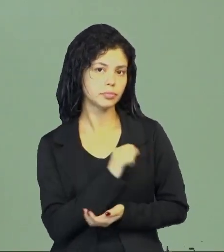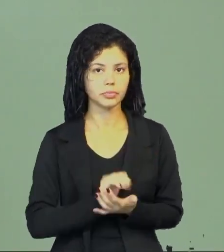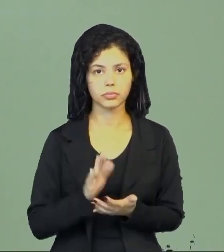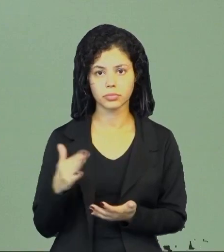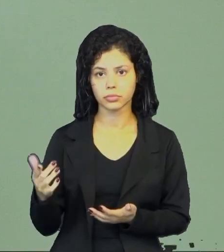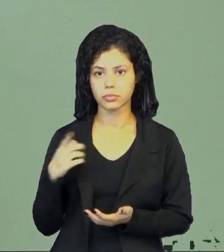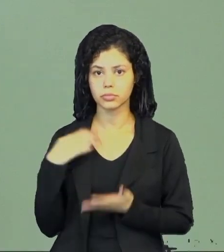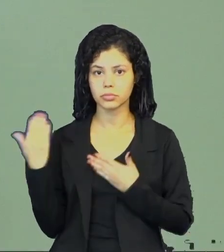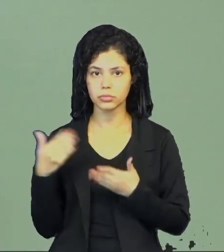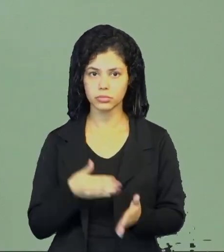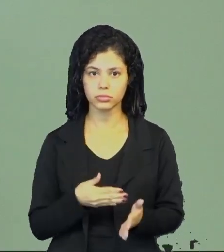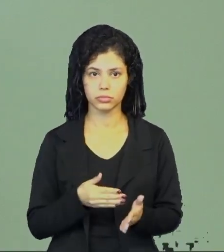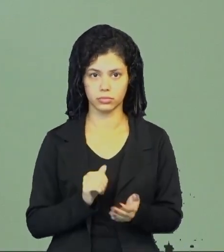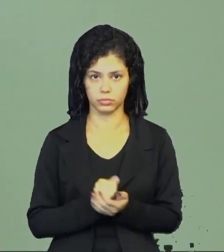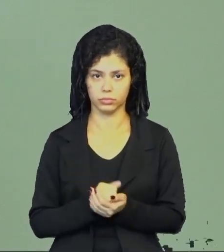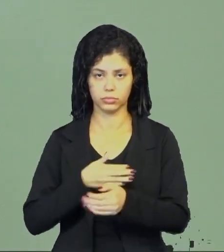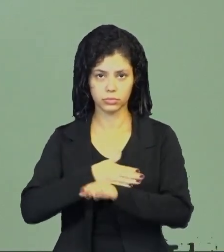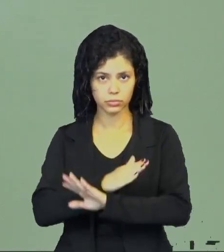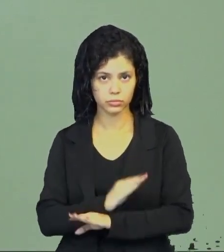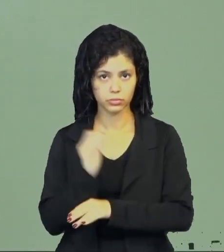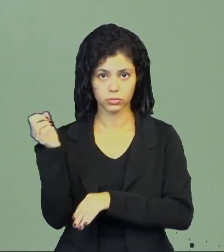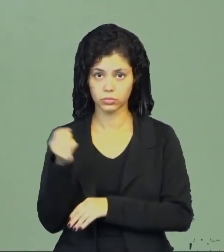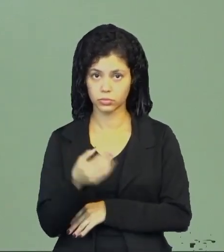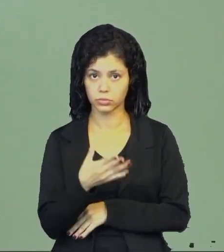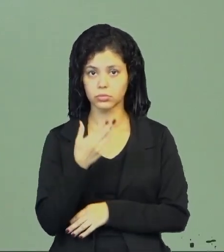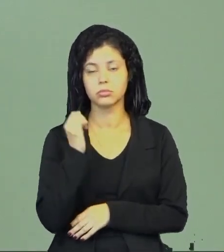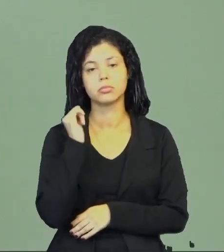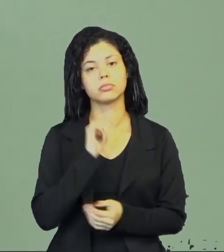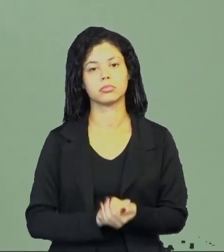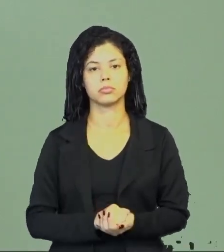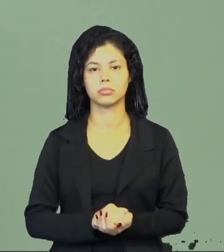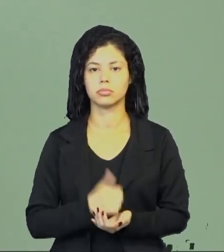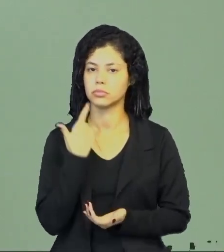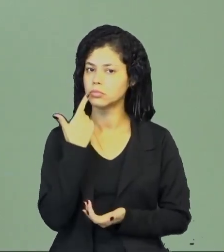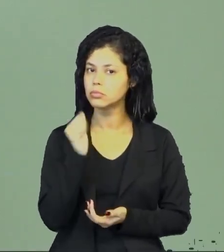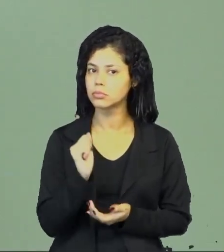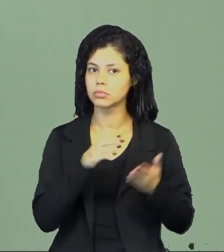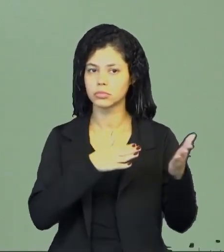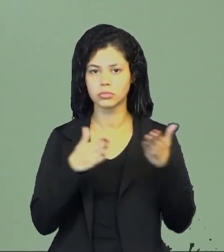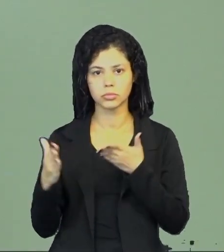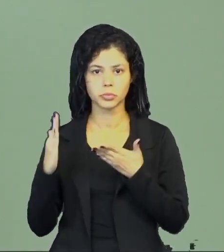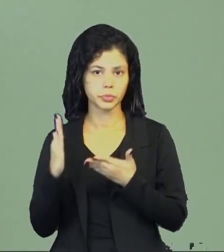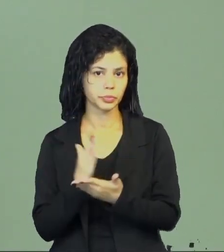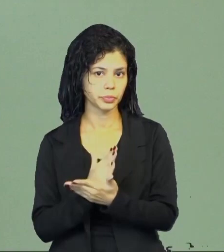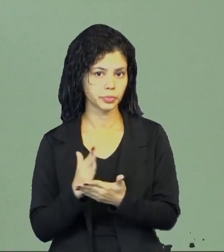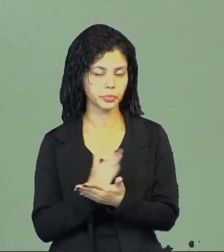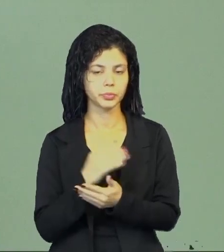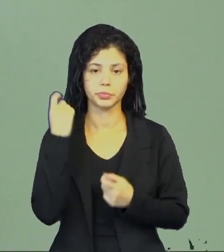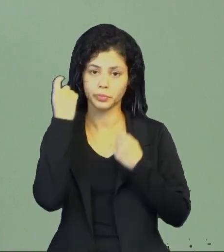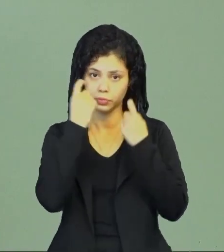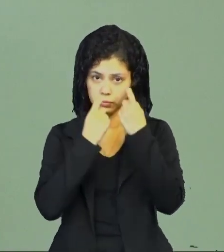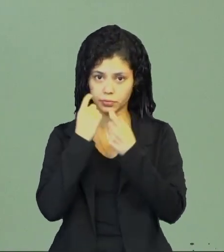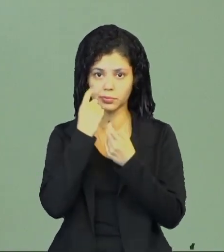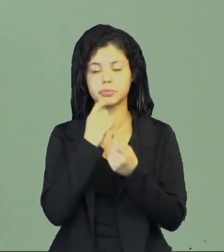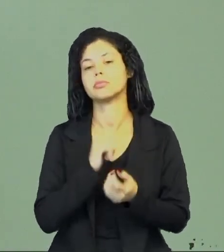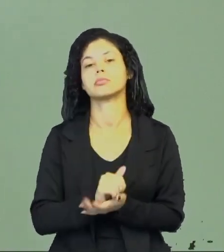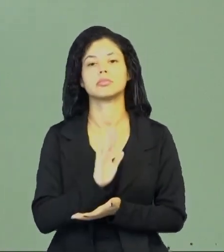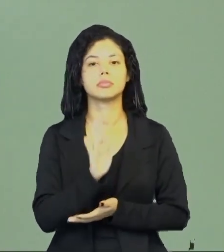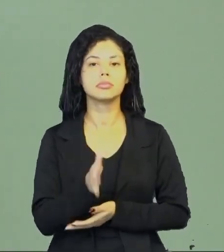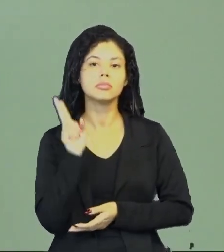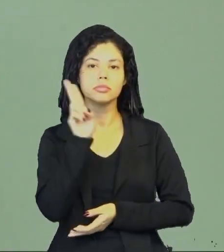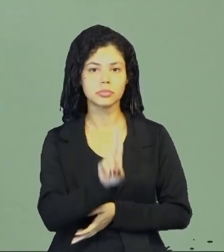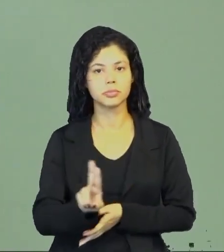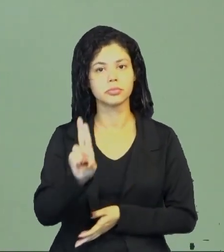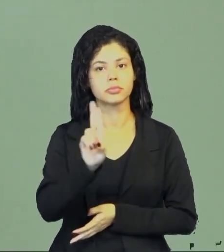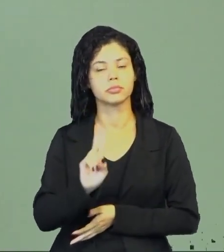quando estamos chegando, adentrando a esse novo idioma, queremos tomar parte de algumas expressões, já queremos